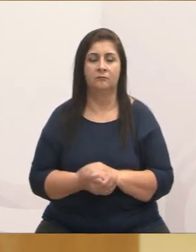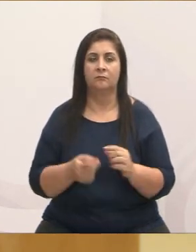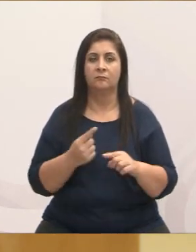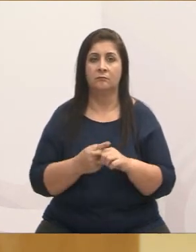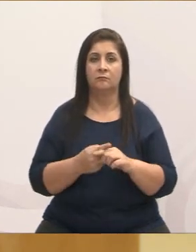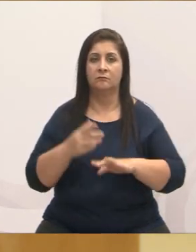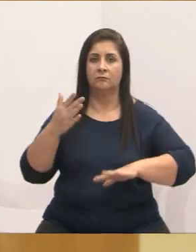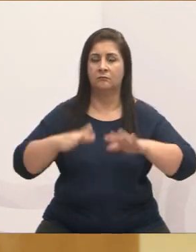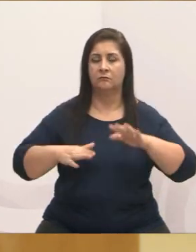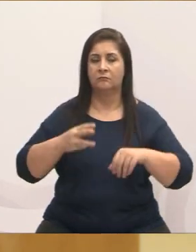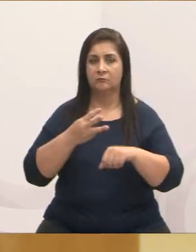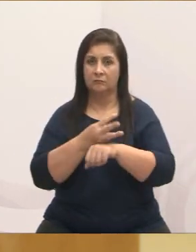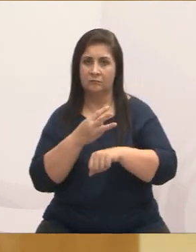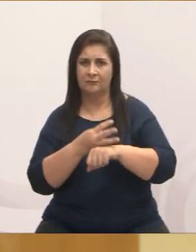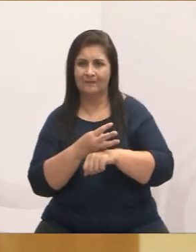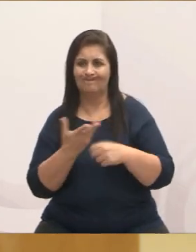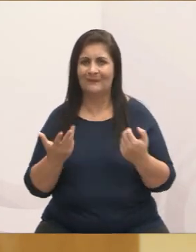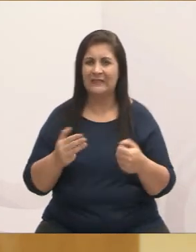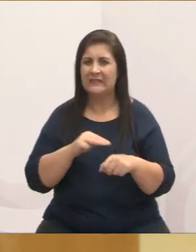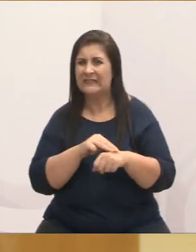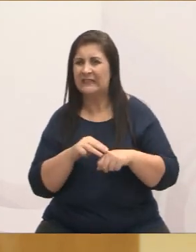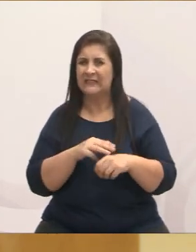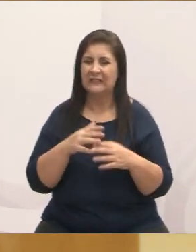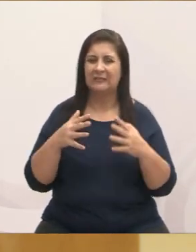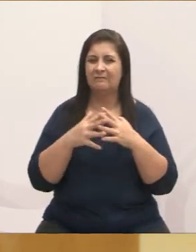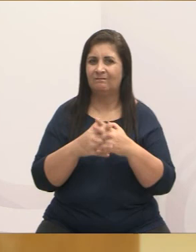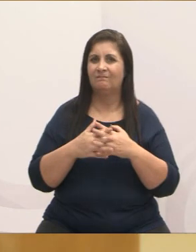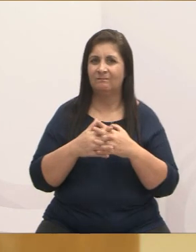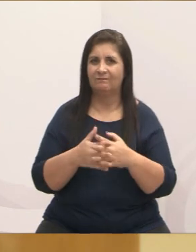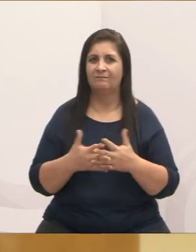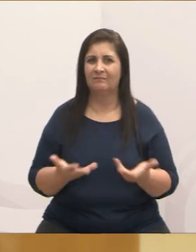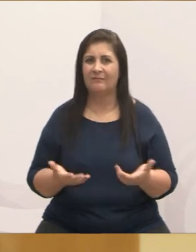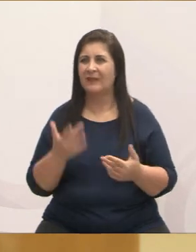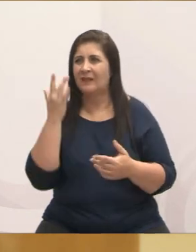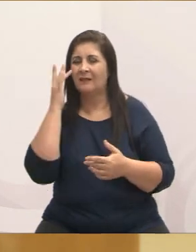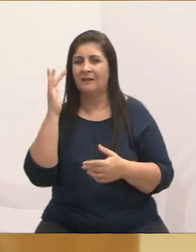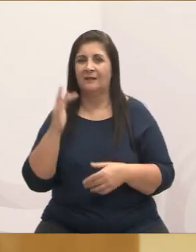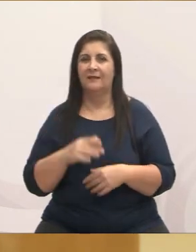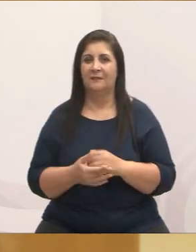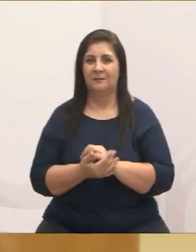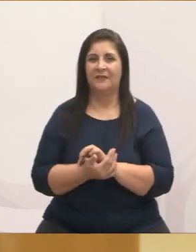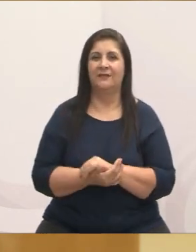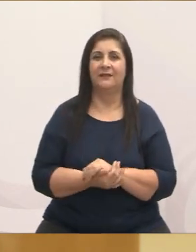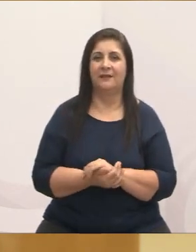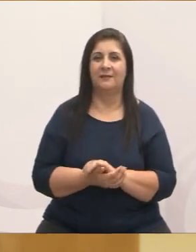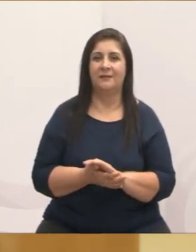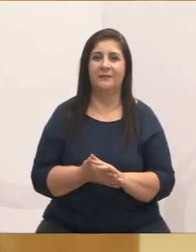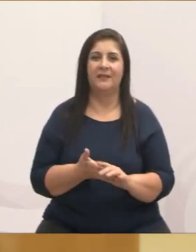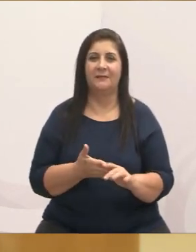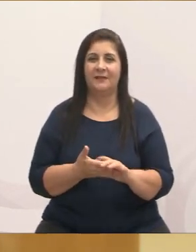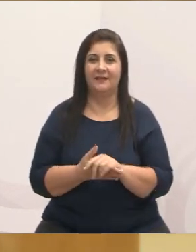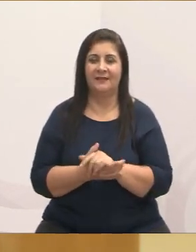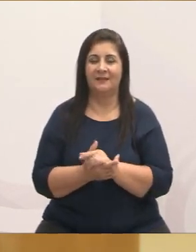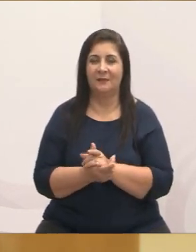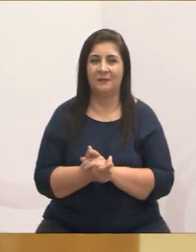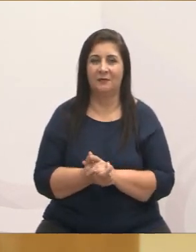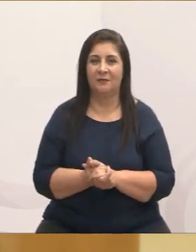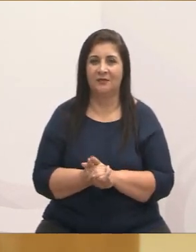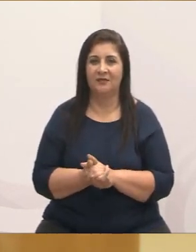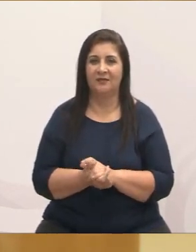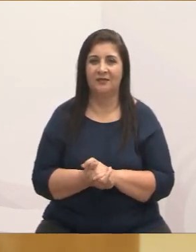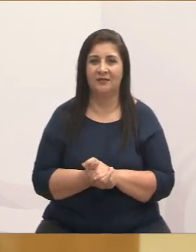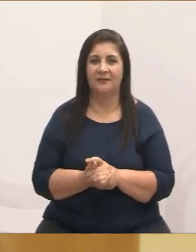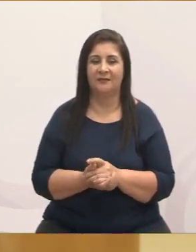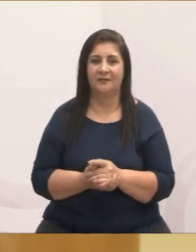vezes o WhatsApp, as conversas não saem como deveriam, ocorre mal entendimento, as pessoas não conseguem compreender. Então, por favor, vem até o gabinete,